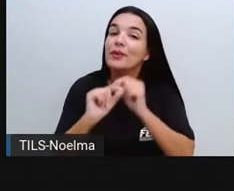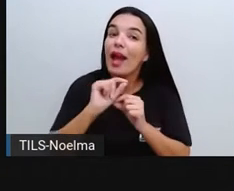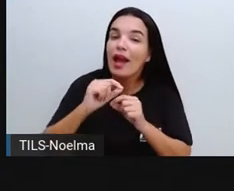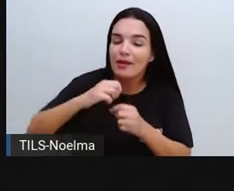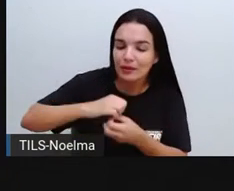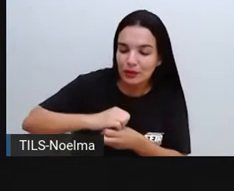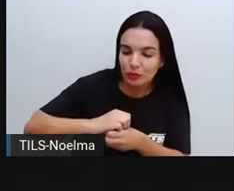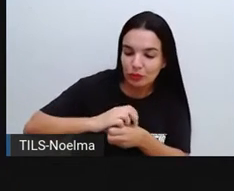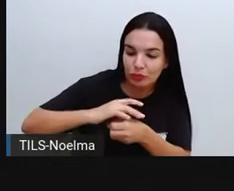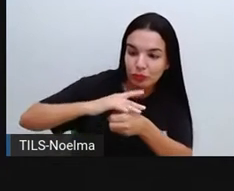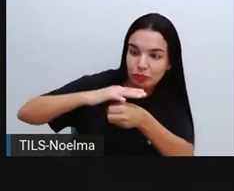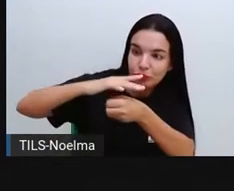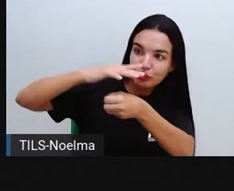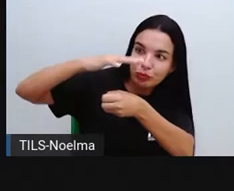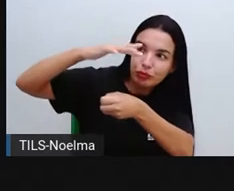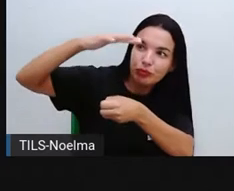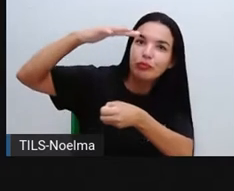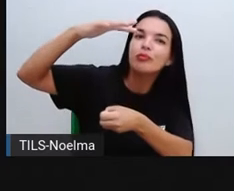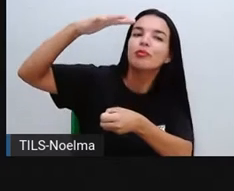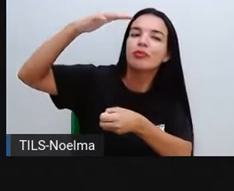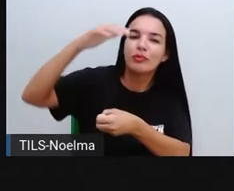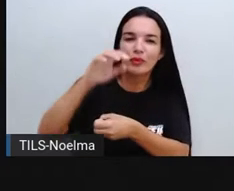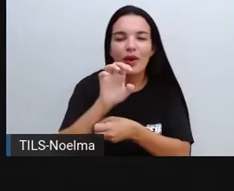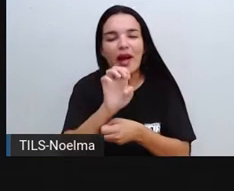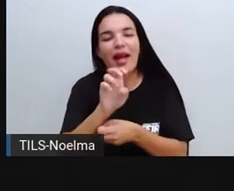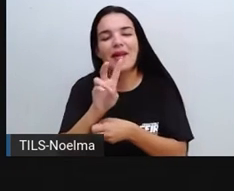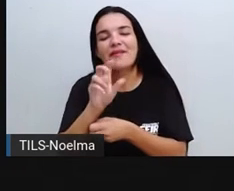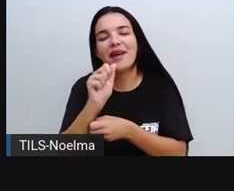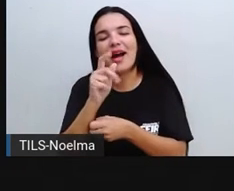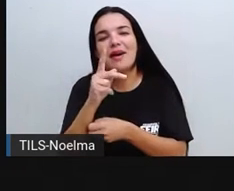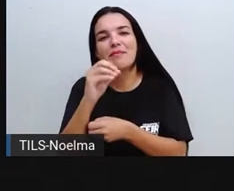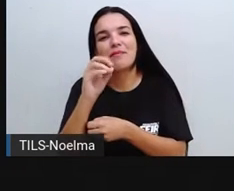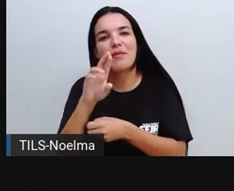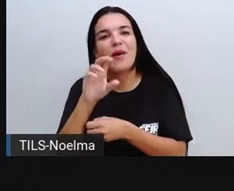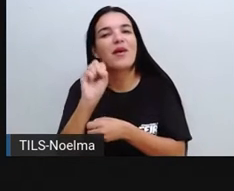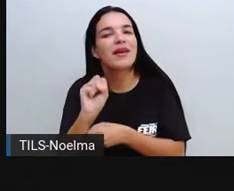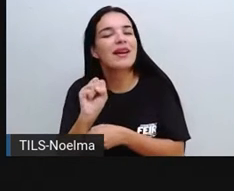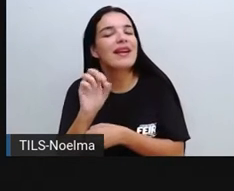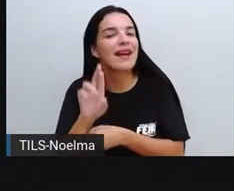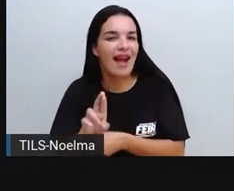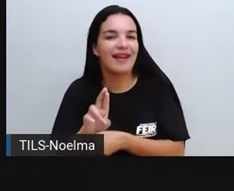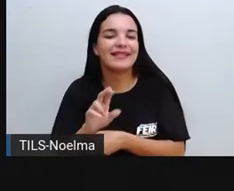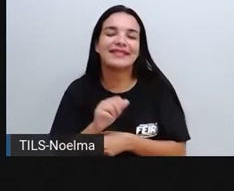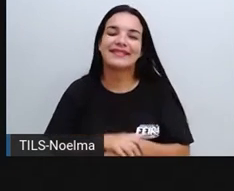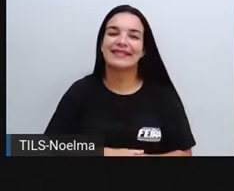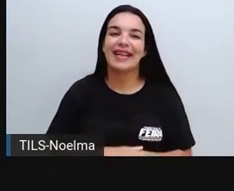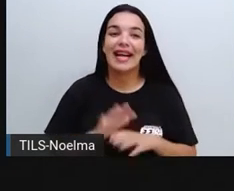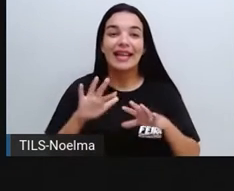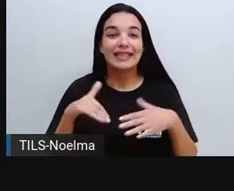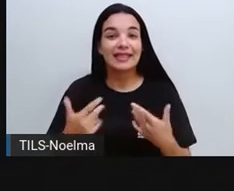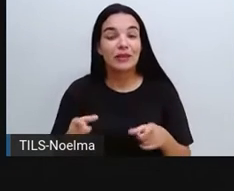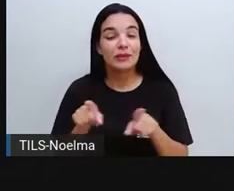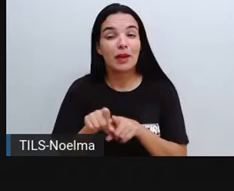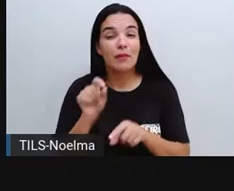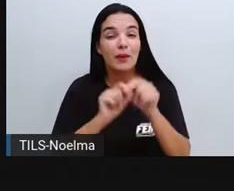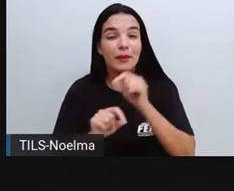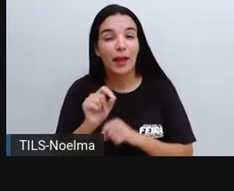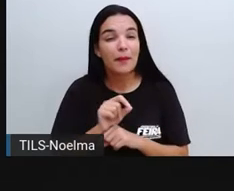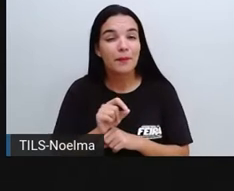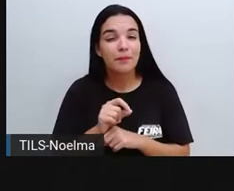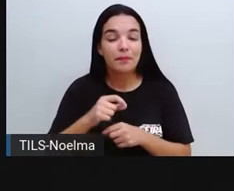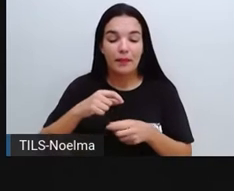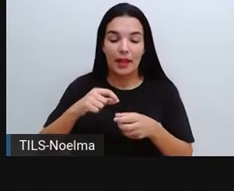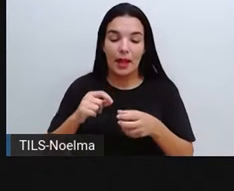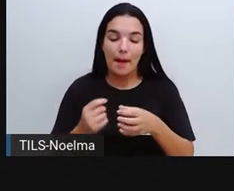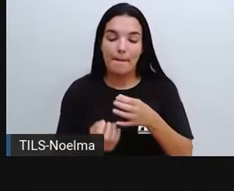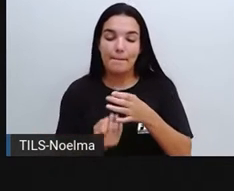e como está preso ali, vai ficar suspensa ali na tampa da panela. Assim como na panela de pressão também, que